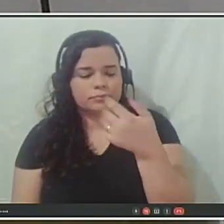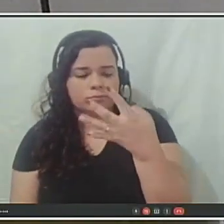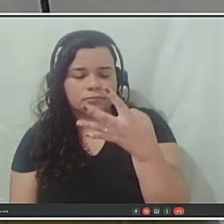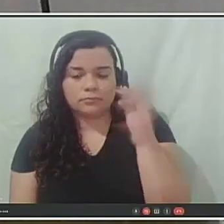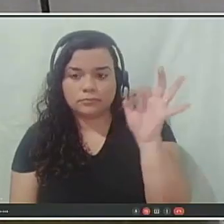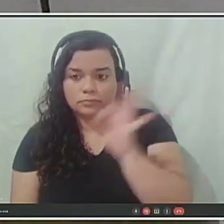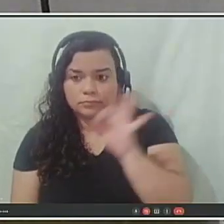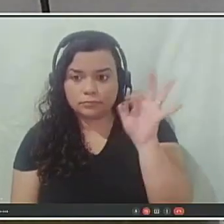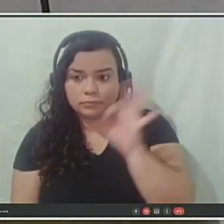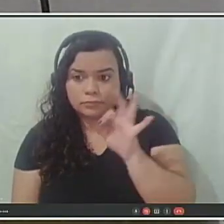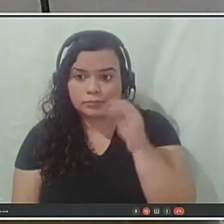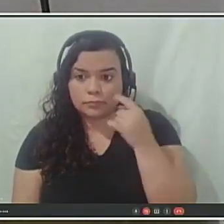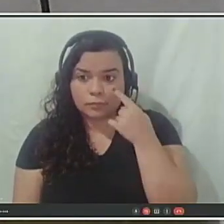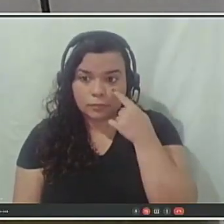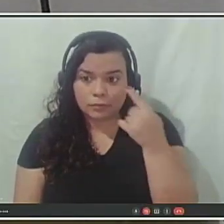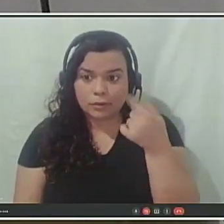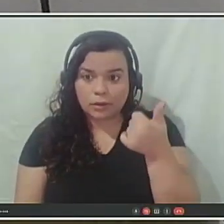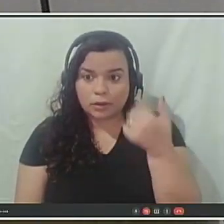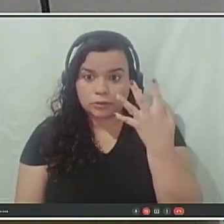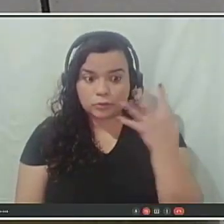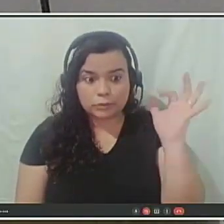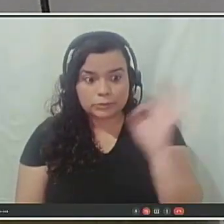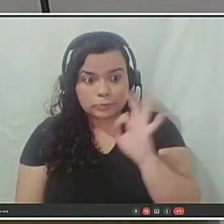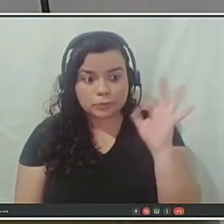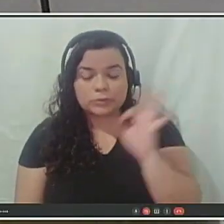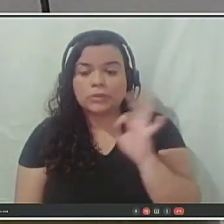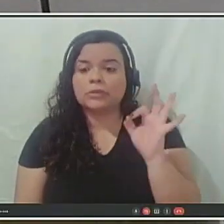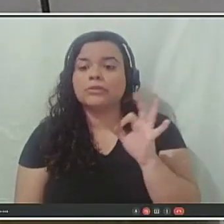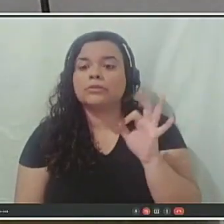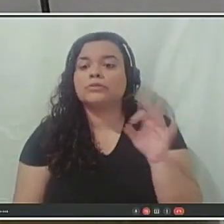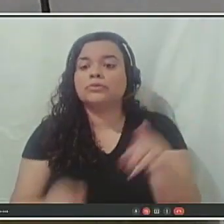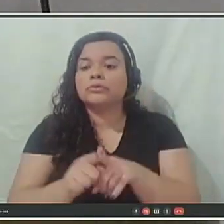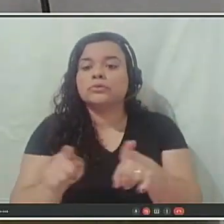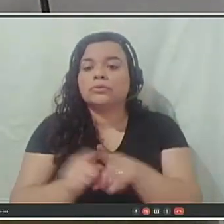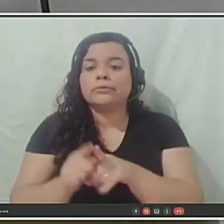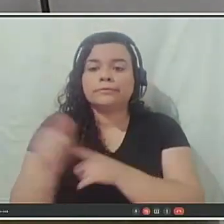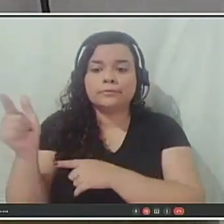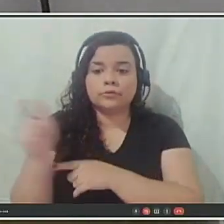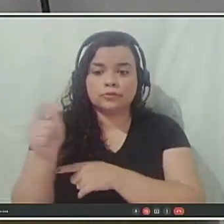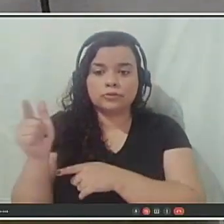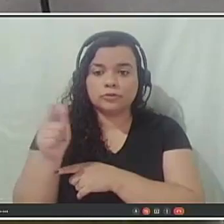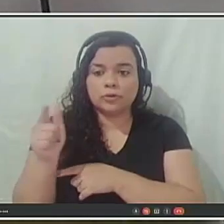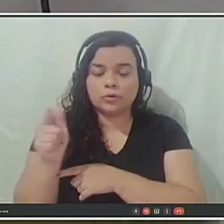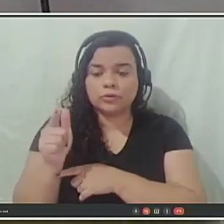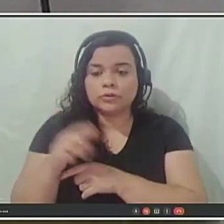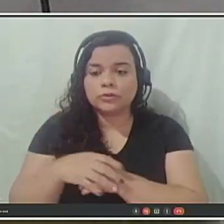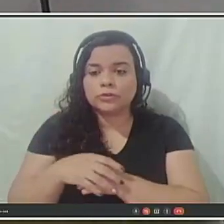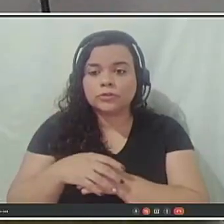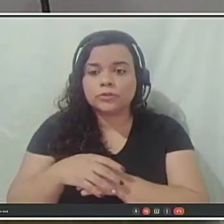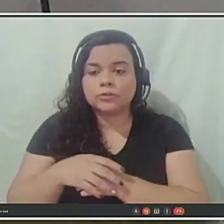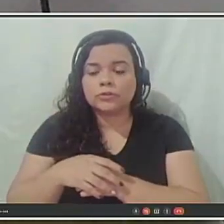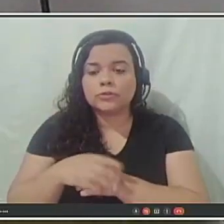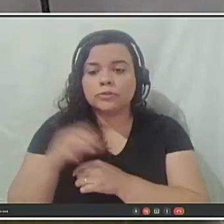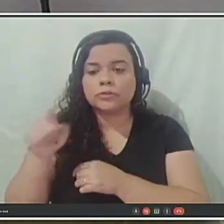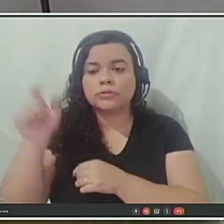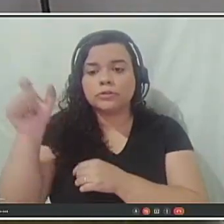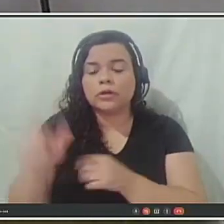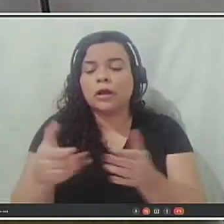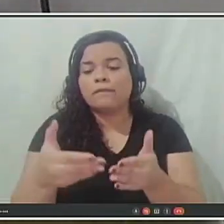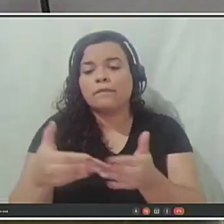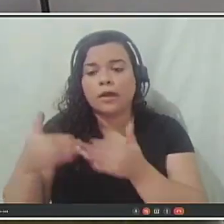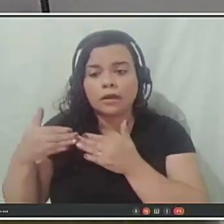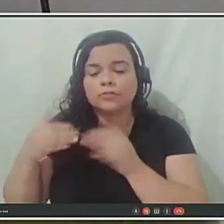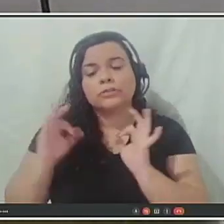a remuneração dele, e o 22% do empregador. Ele se afasta, isso, aonde que nós tiramos?